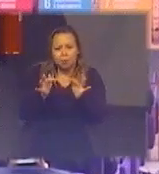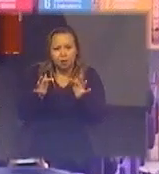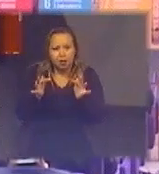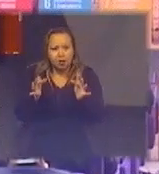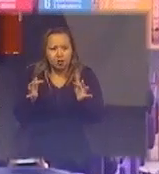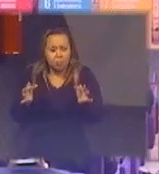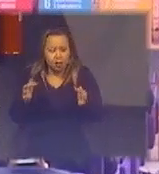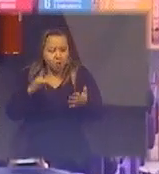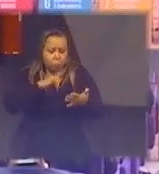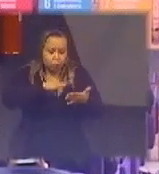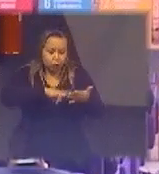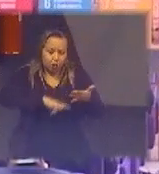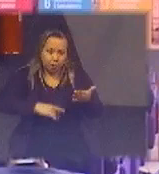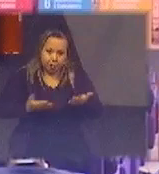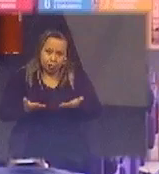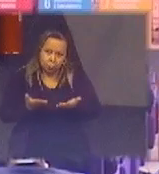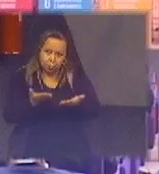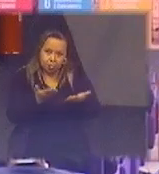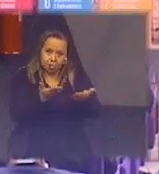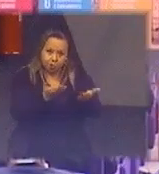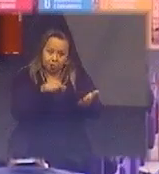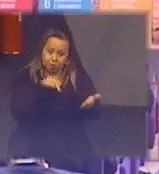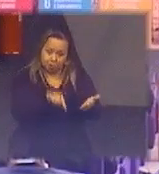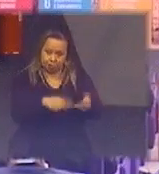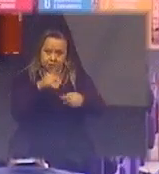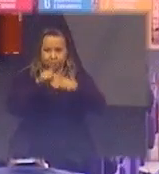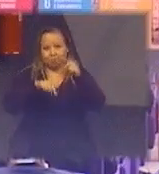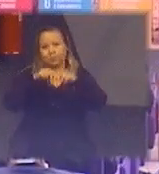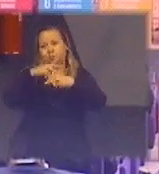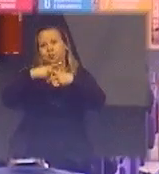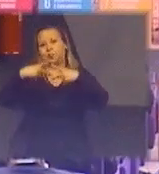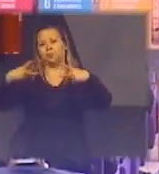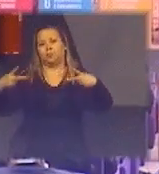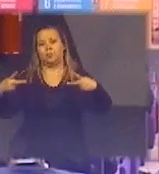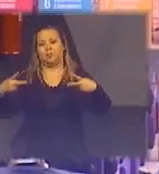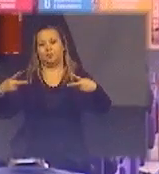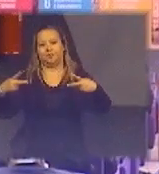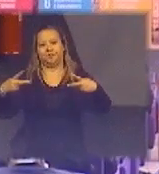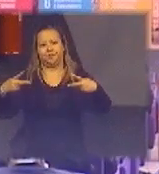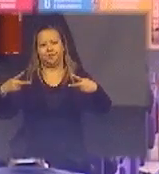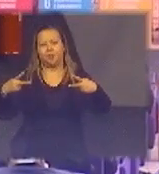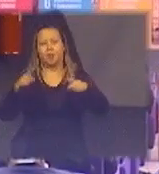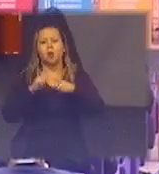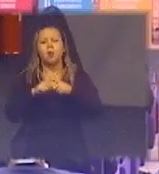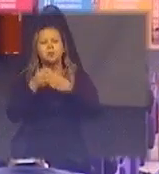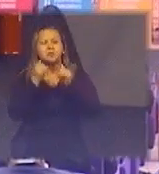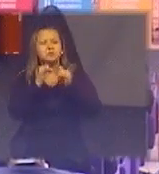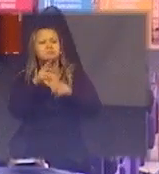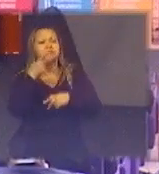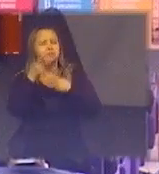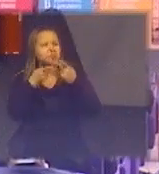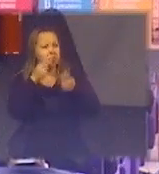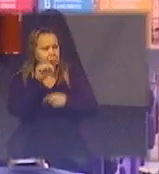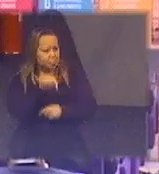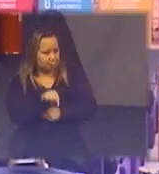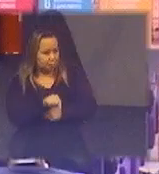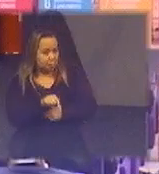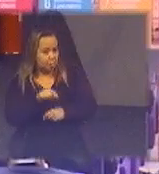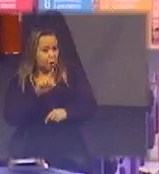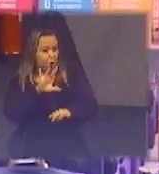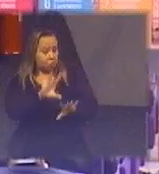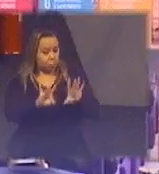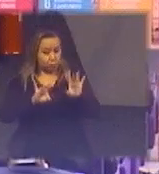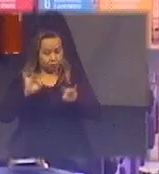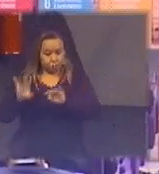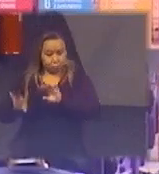documento de transporte desses produtos por que que eu falo isso quando você coleta